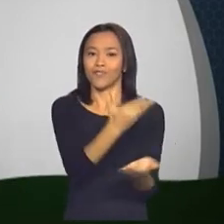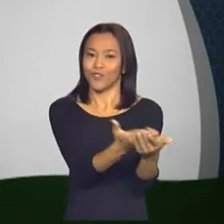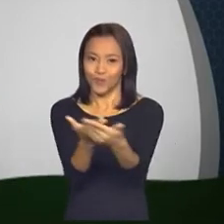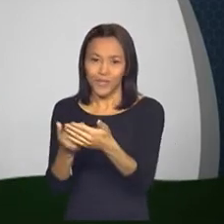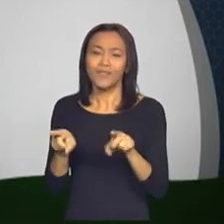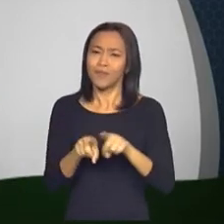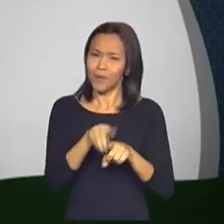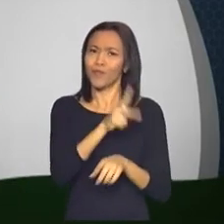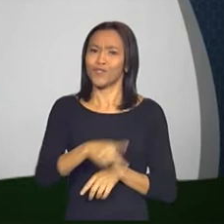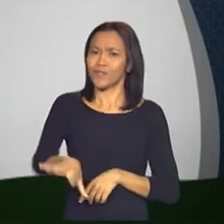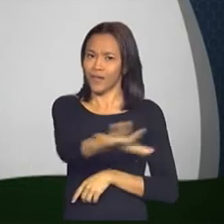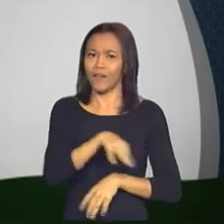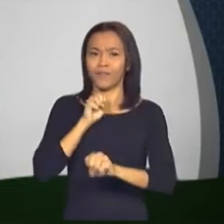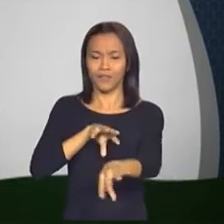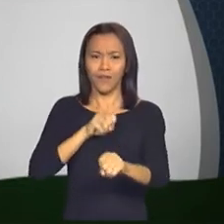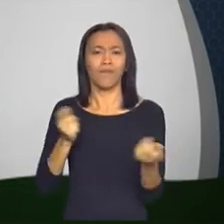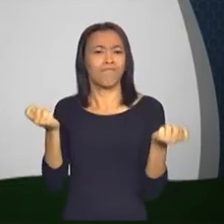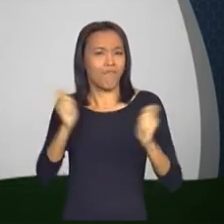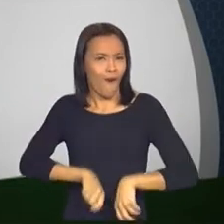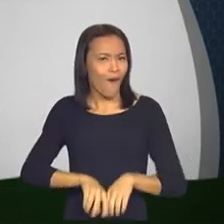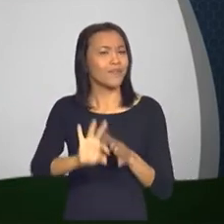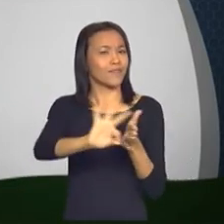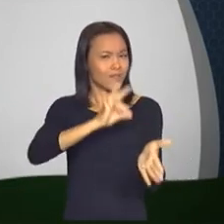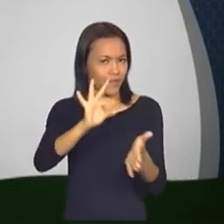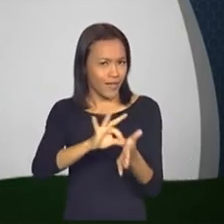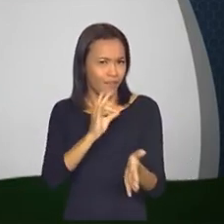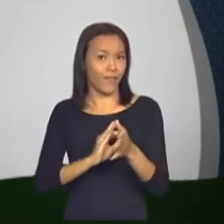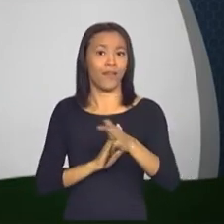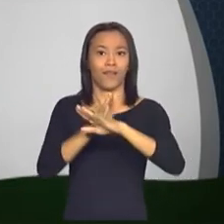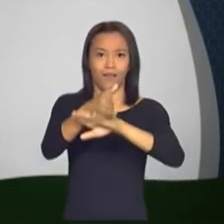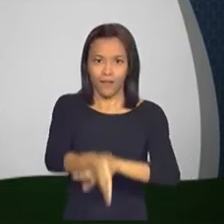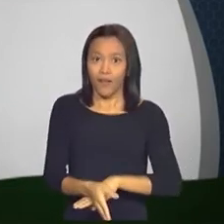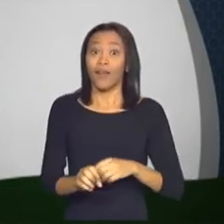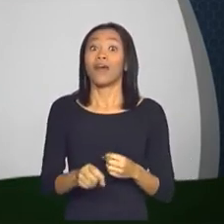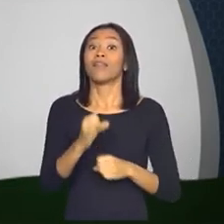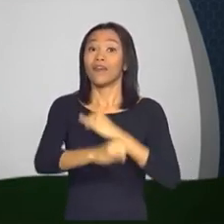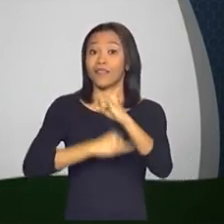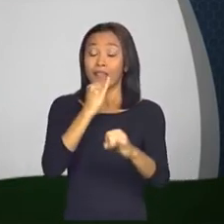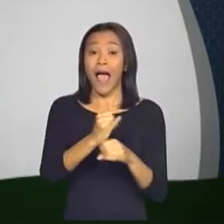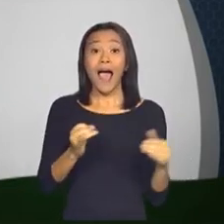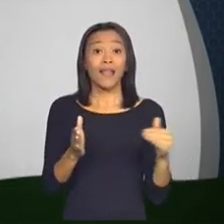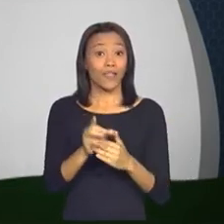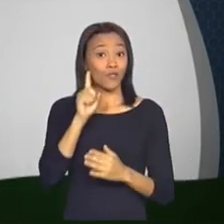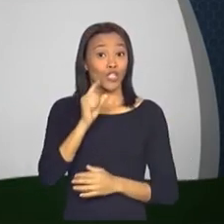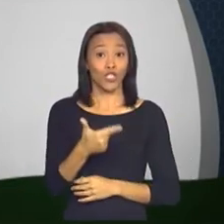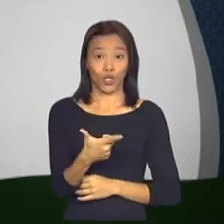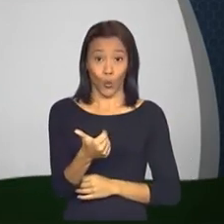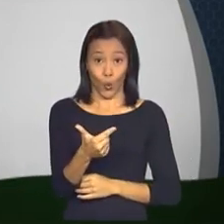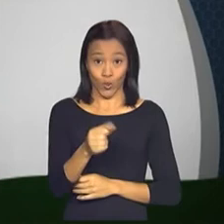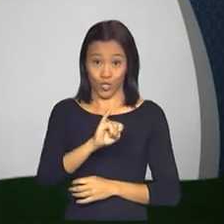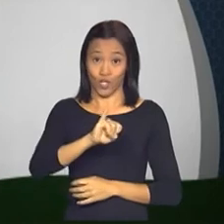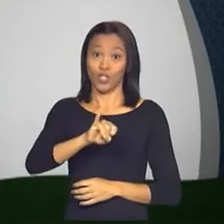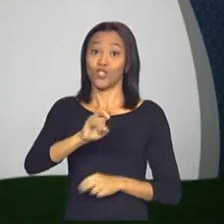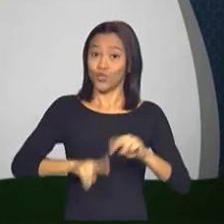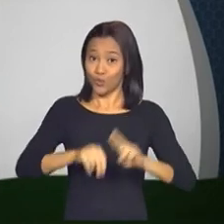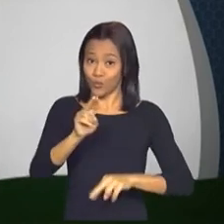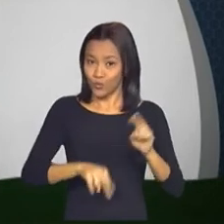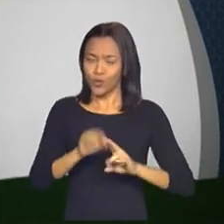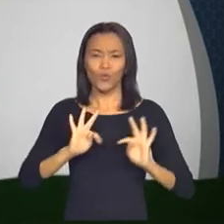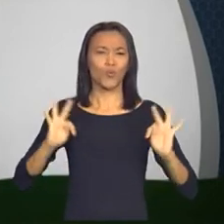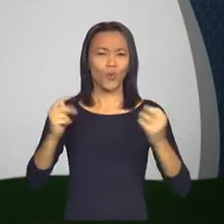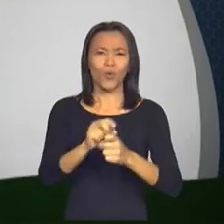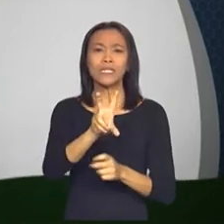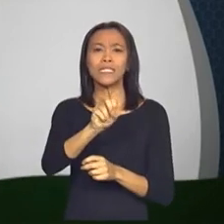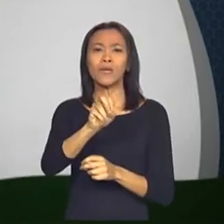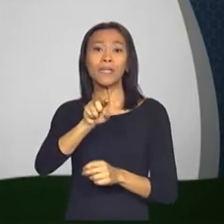professores da área de educação podem se candidatar pela internet até o dia 12 de junho. Ao todo, serão oferecidas